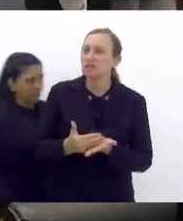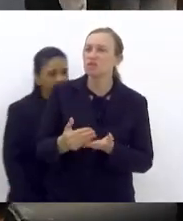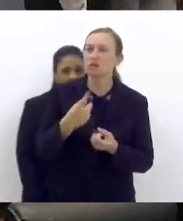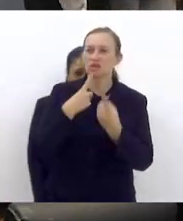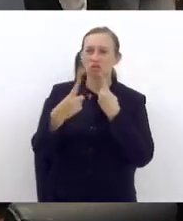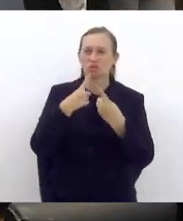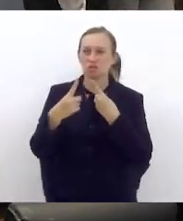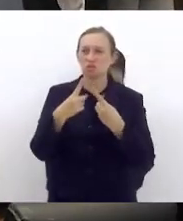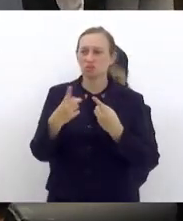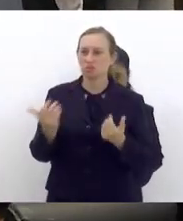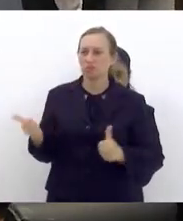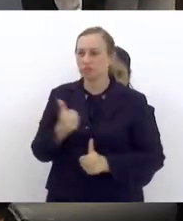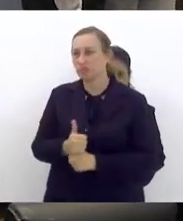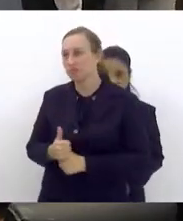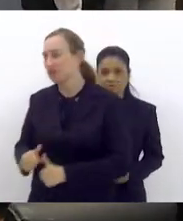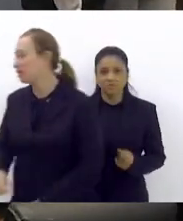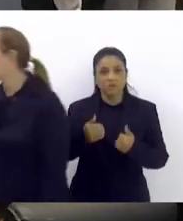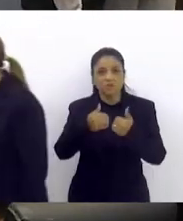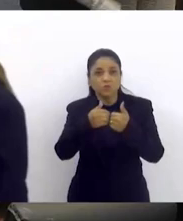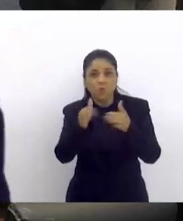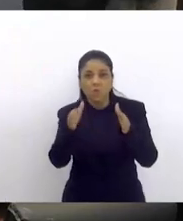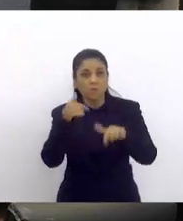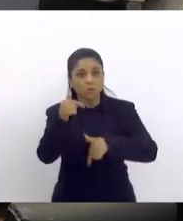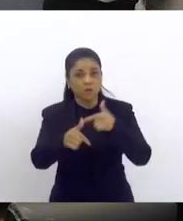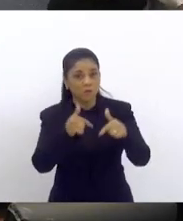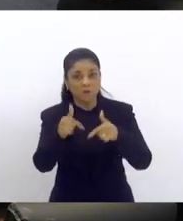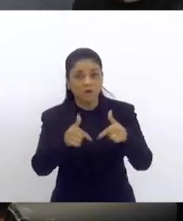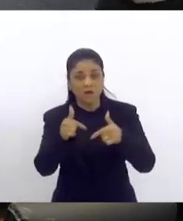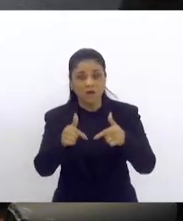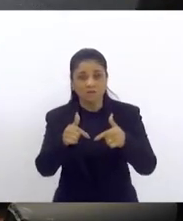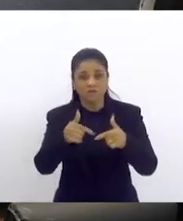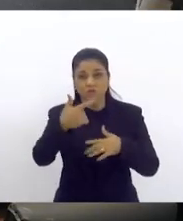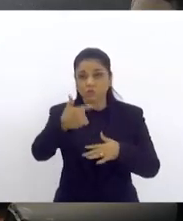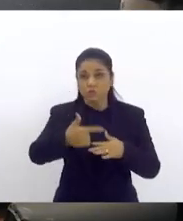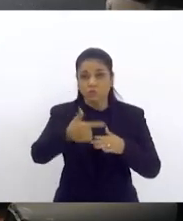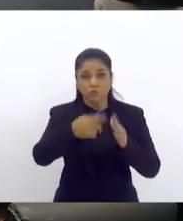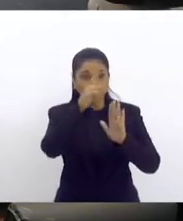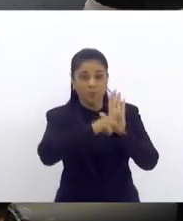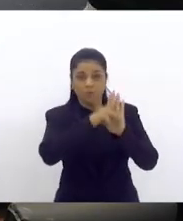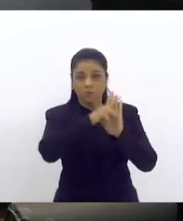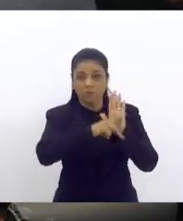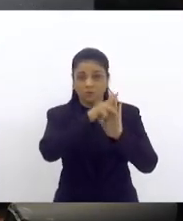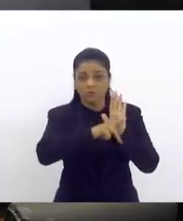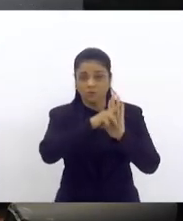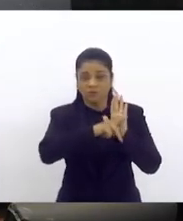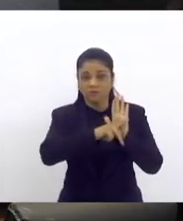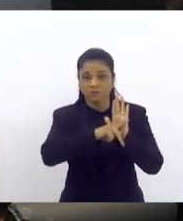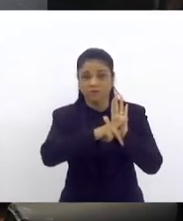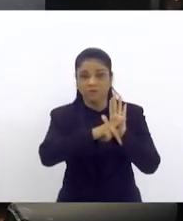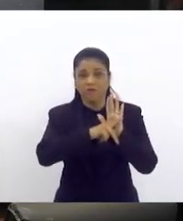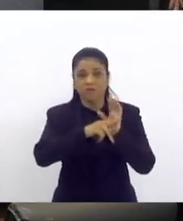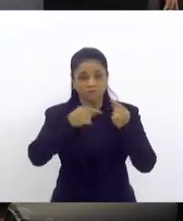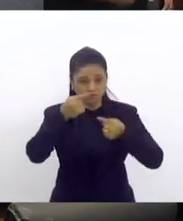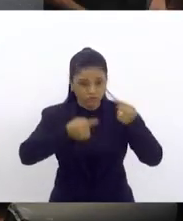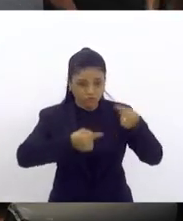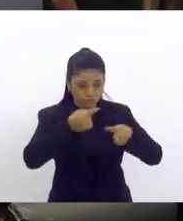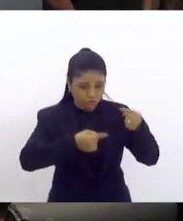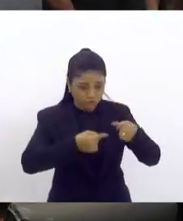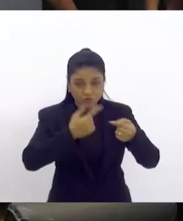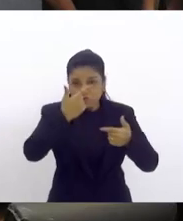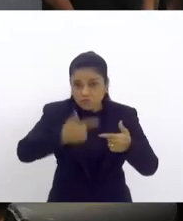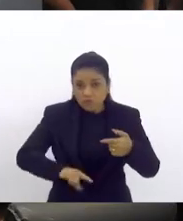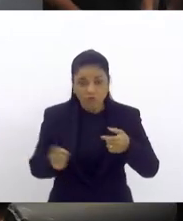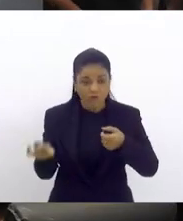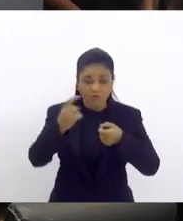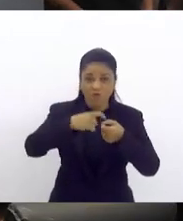não abriu nenhum trabalho sobre o indivíduo do segundo projeto. Porque senão a gente vai discutir agora e vai voltar para